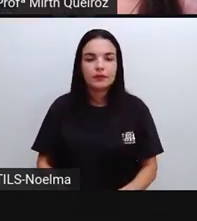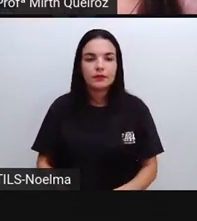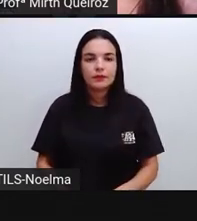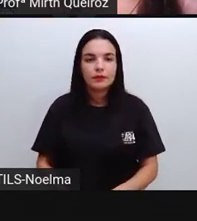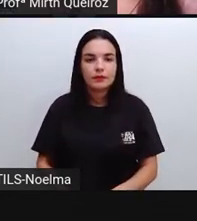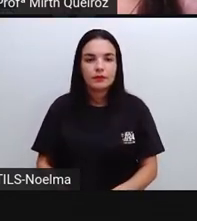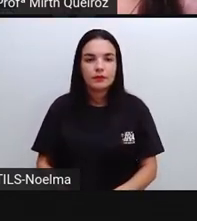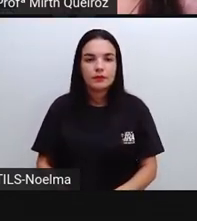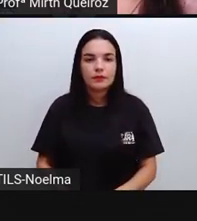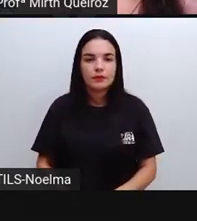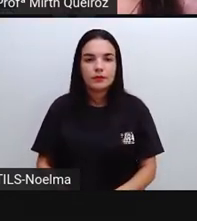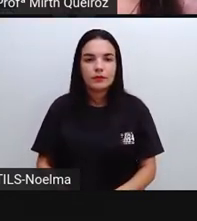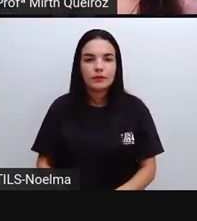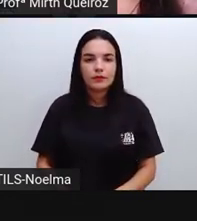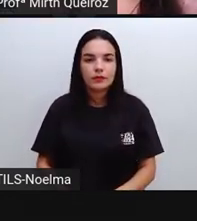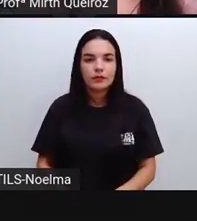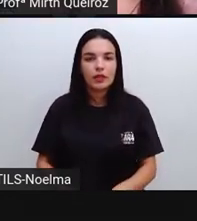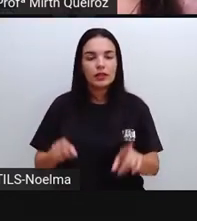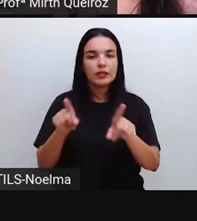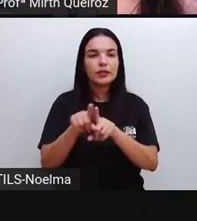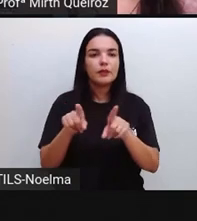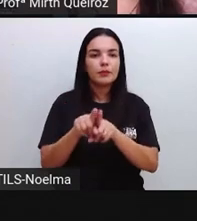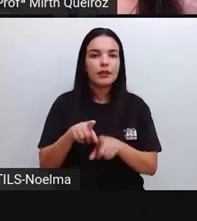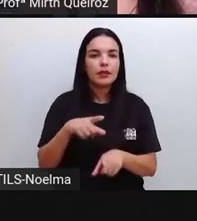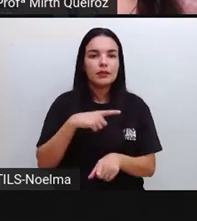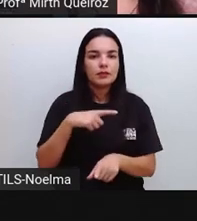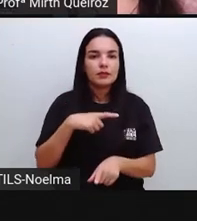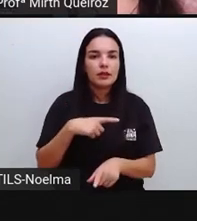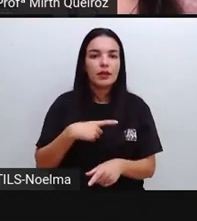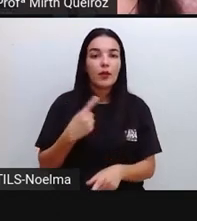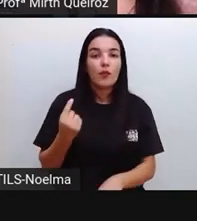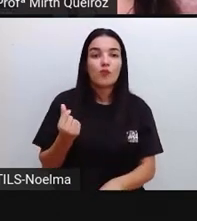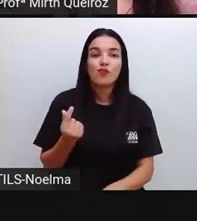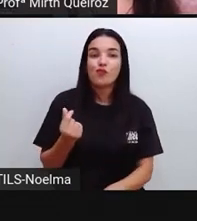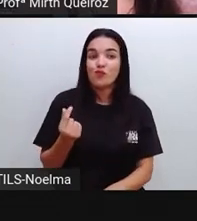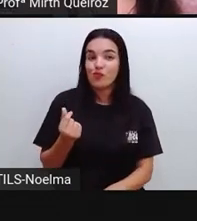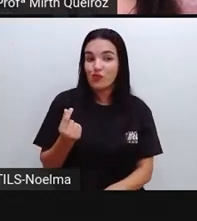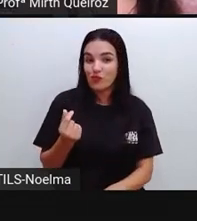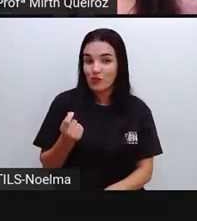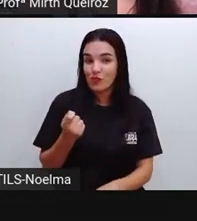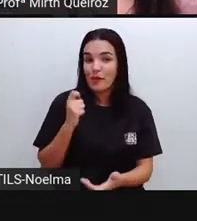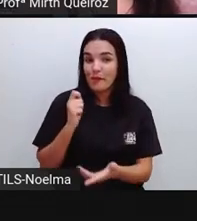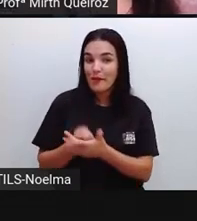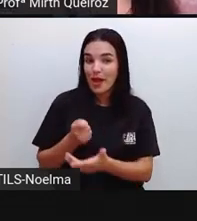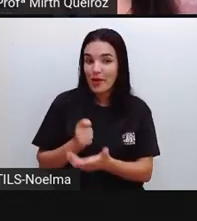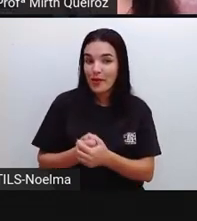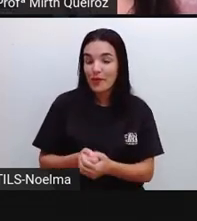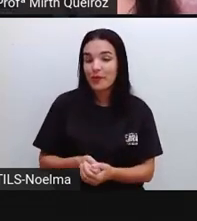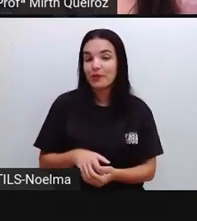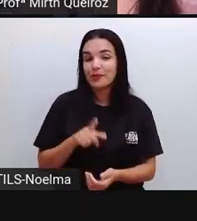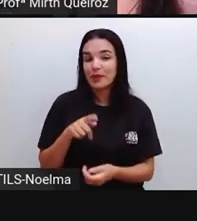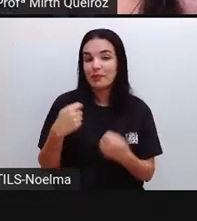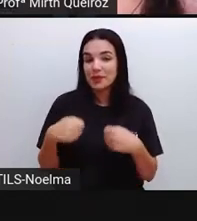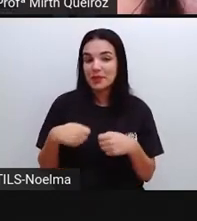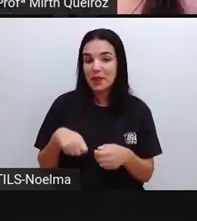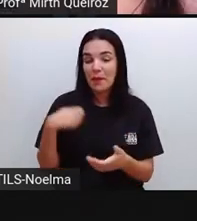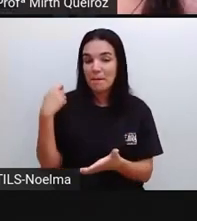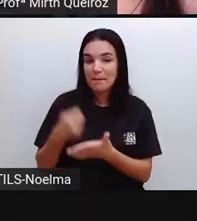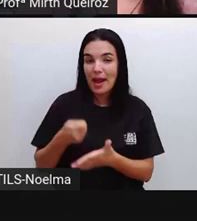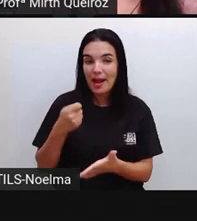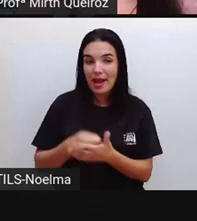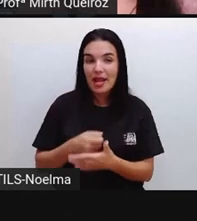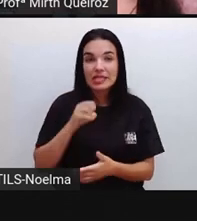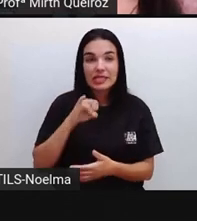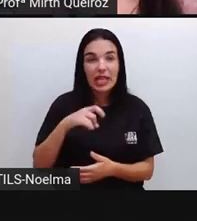vamos ter também o valor, né? Da fatura, o valor atual, quanto foi que você gastou, né? Se tem